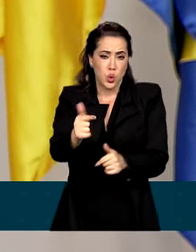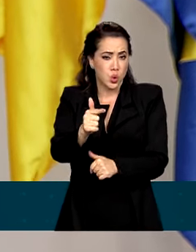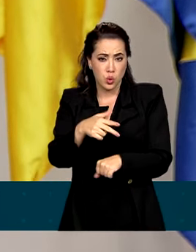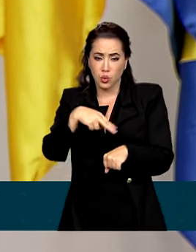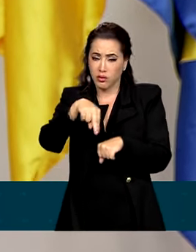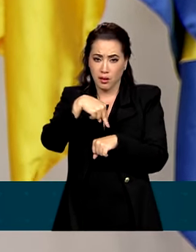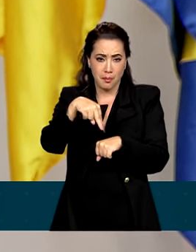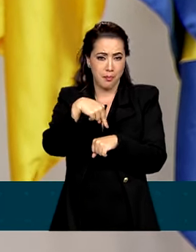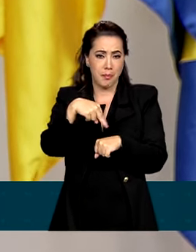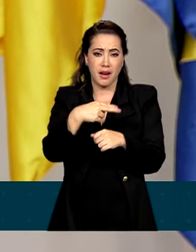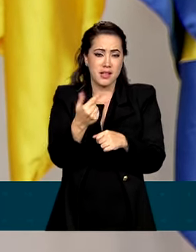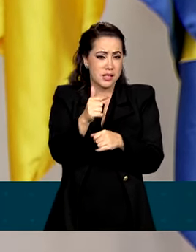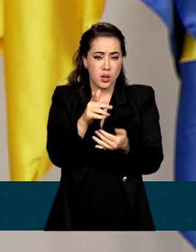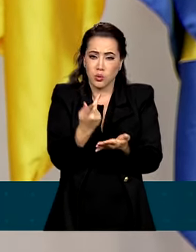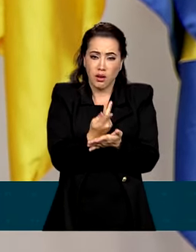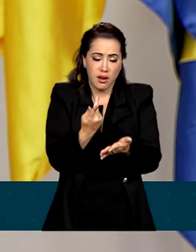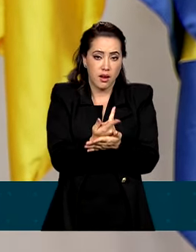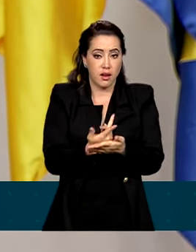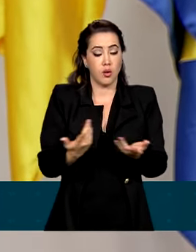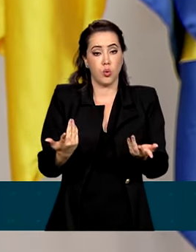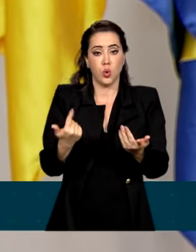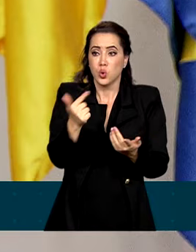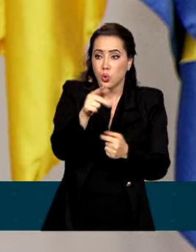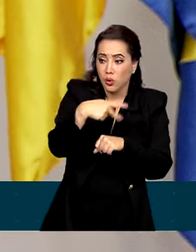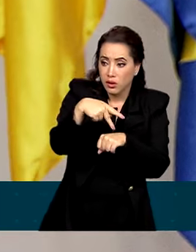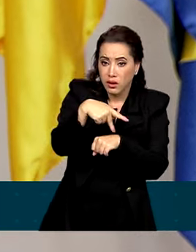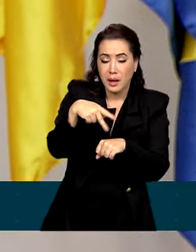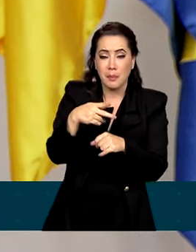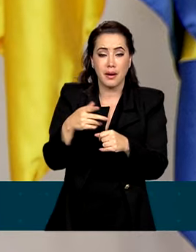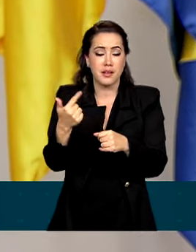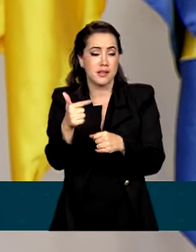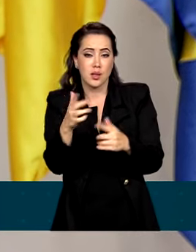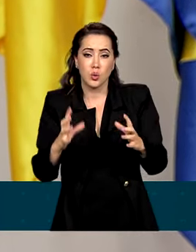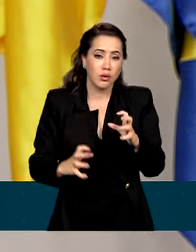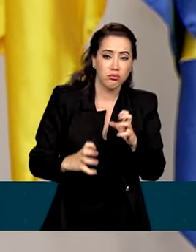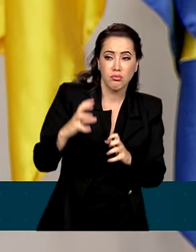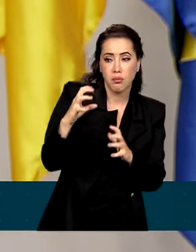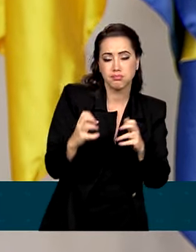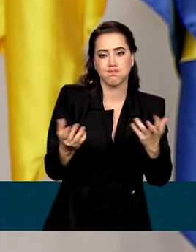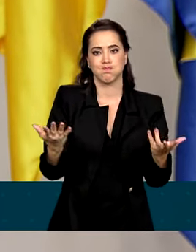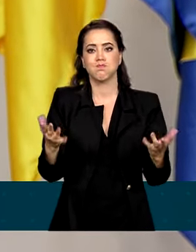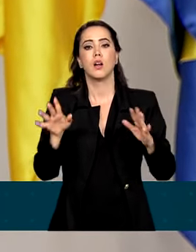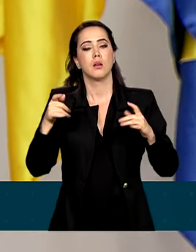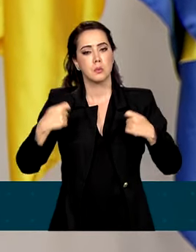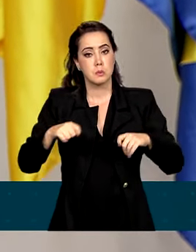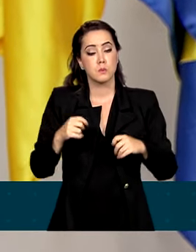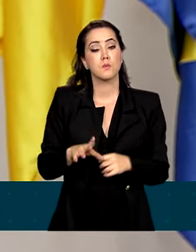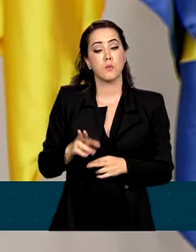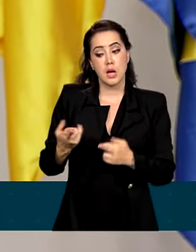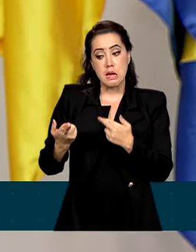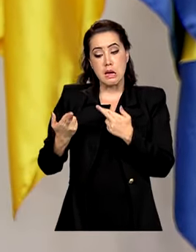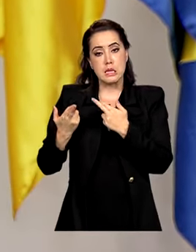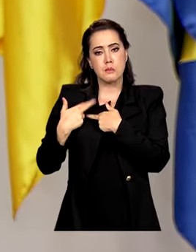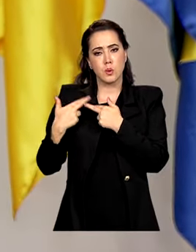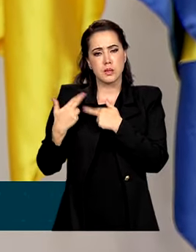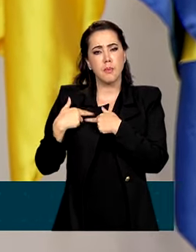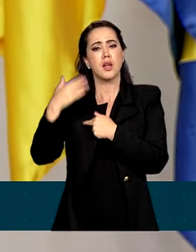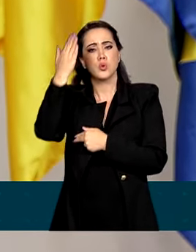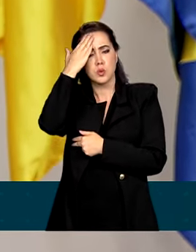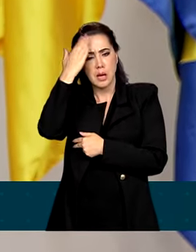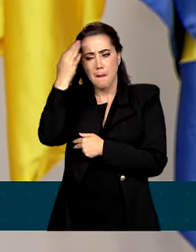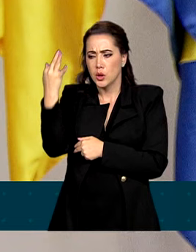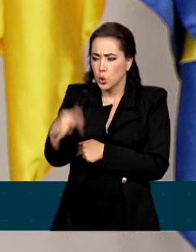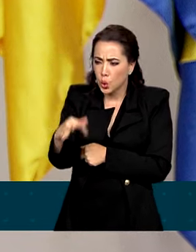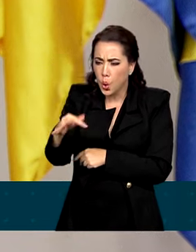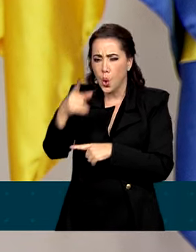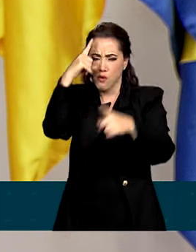fraturas, não existe nação sem conflito. Assumir a responsabilidade pelas estruturas de dor e violência e curar